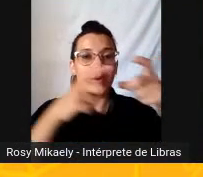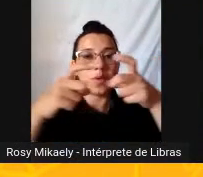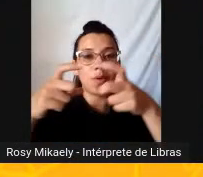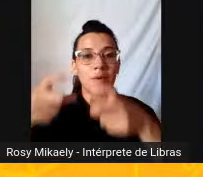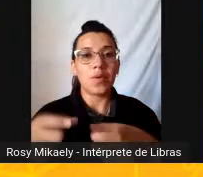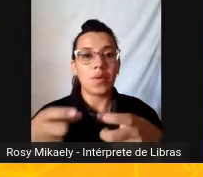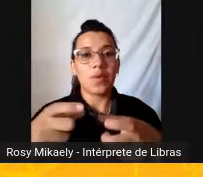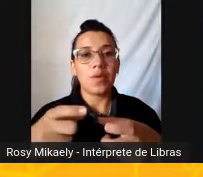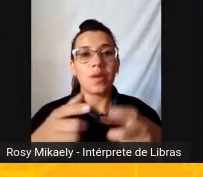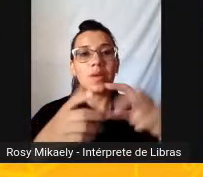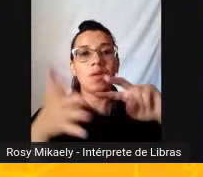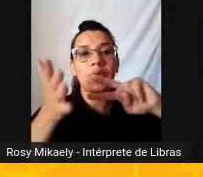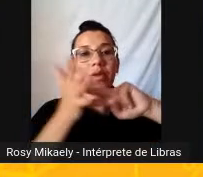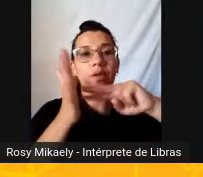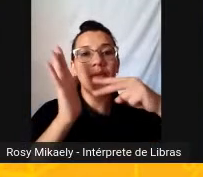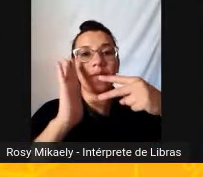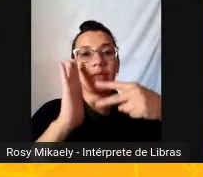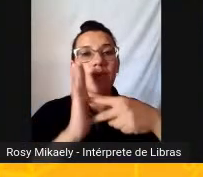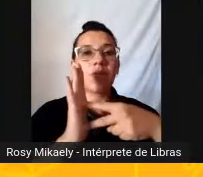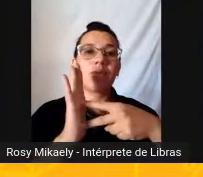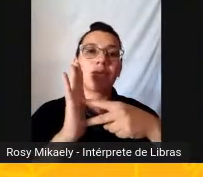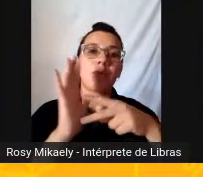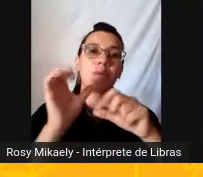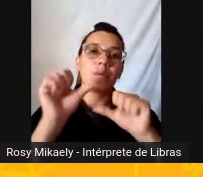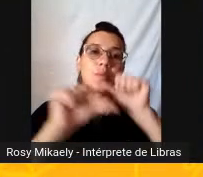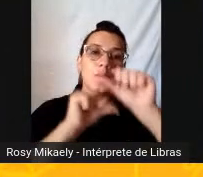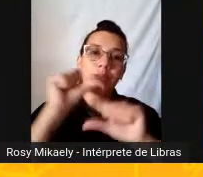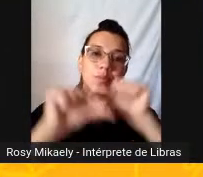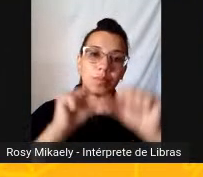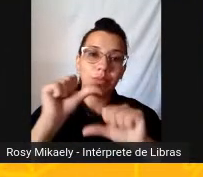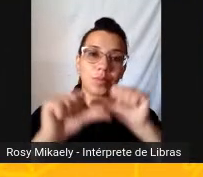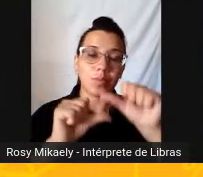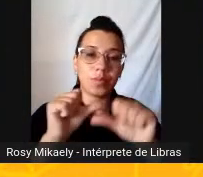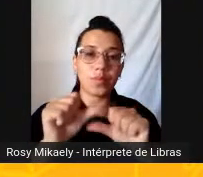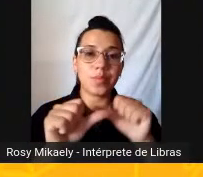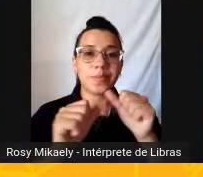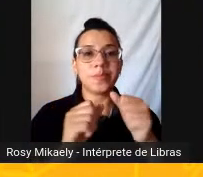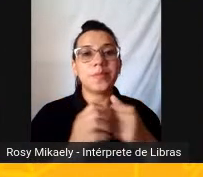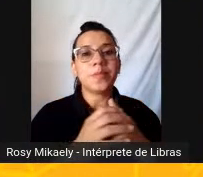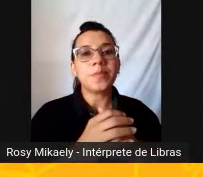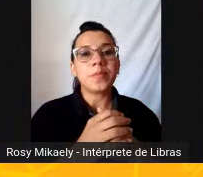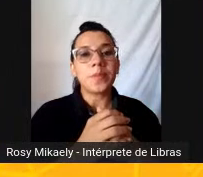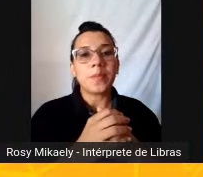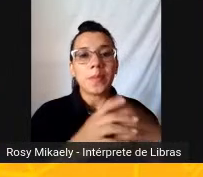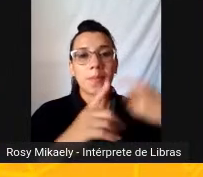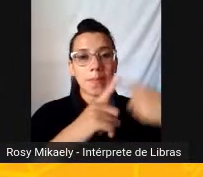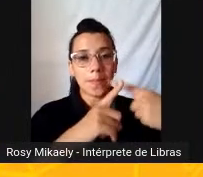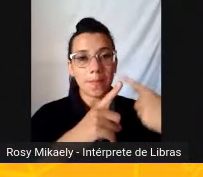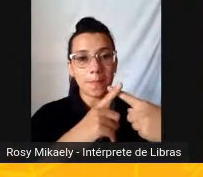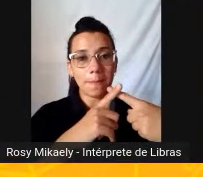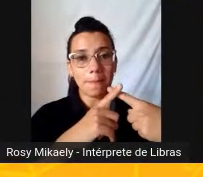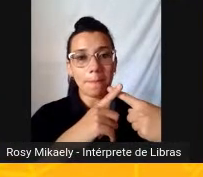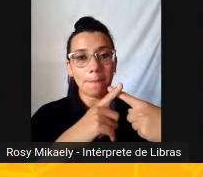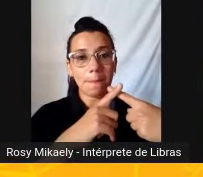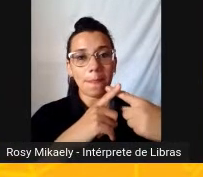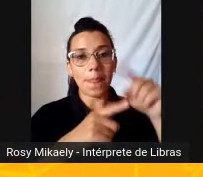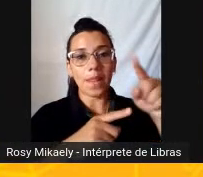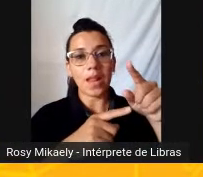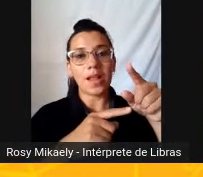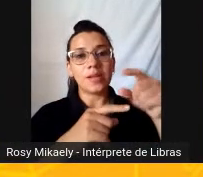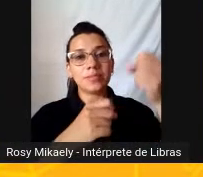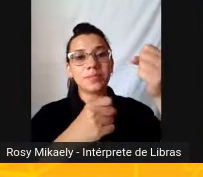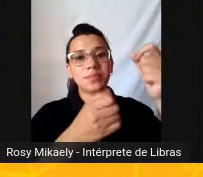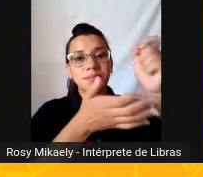Isso tudo sem pensar em África Porque aí lá terei de escrever Sobre a moça do café